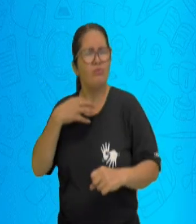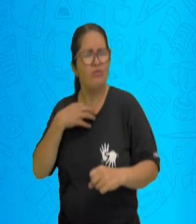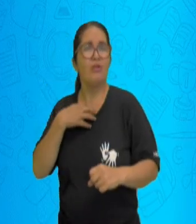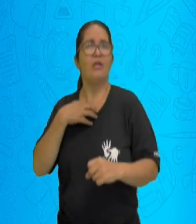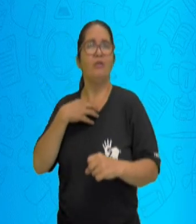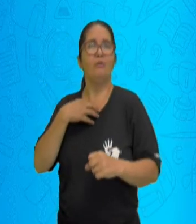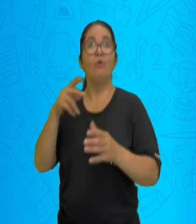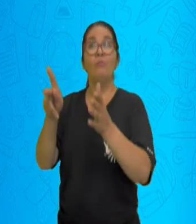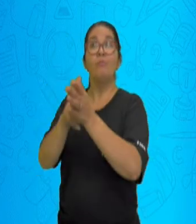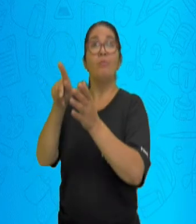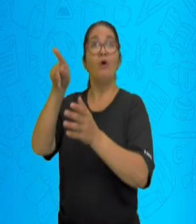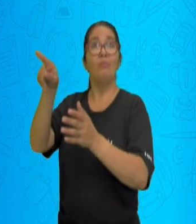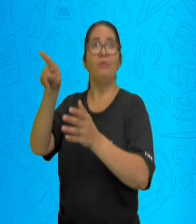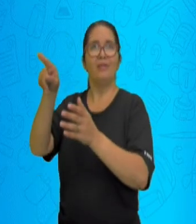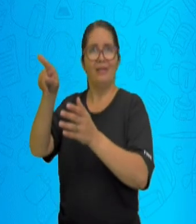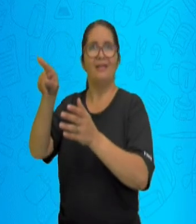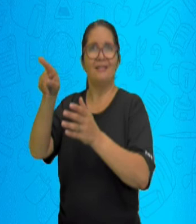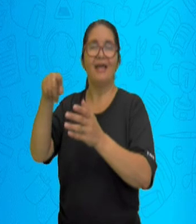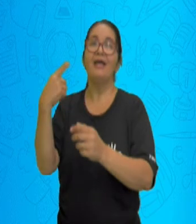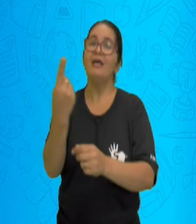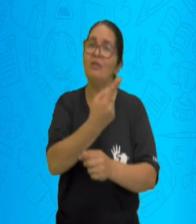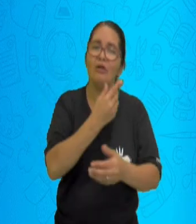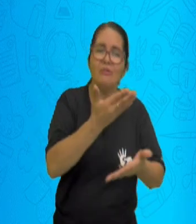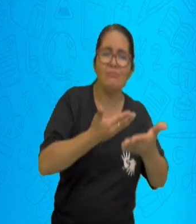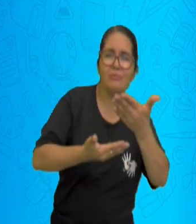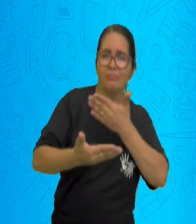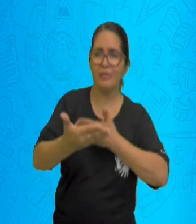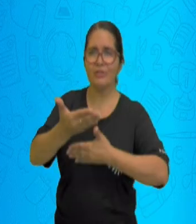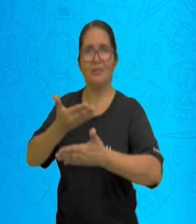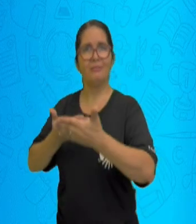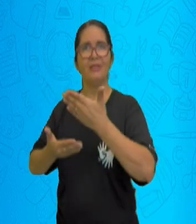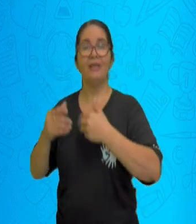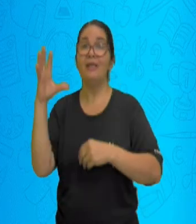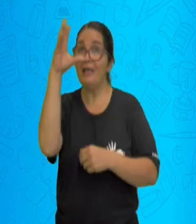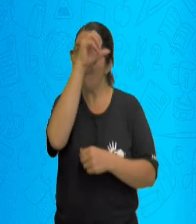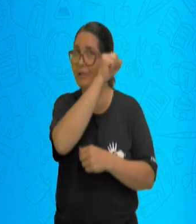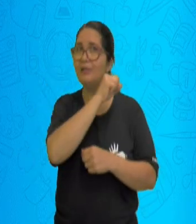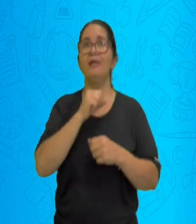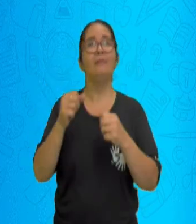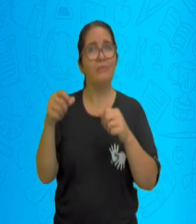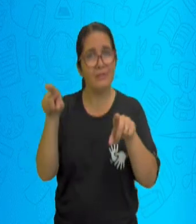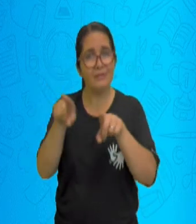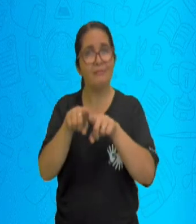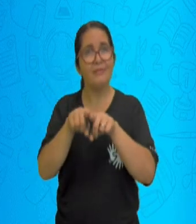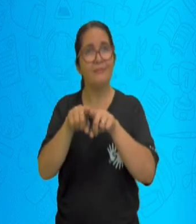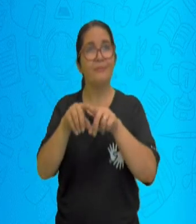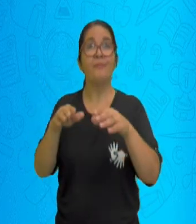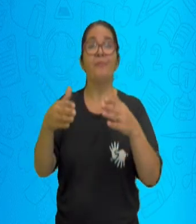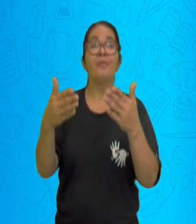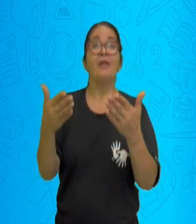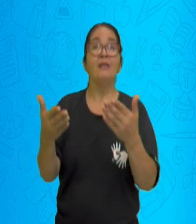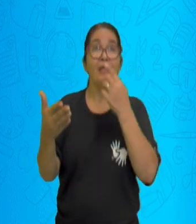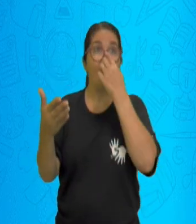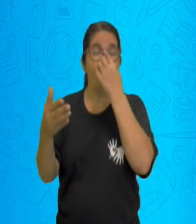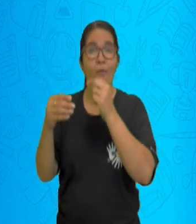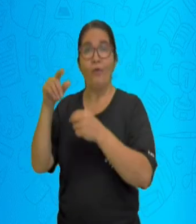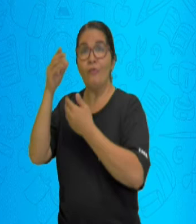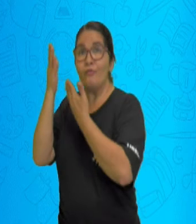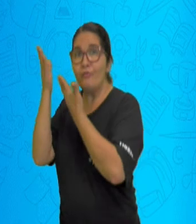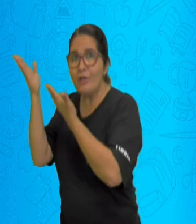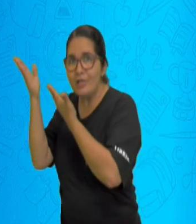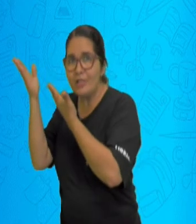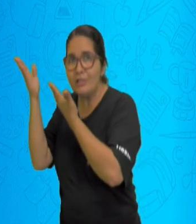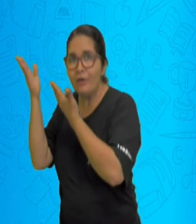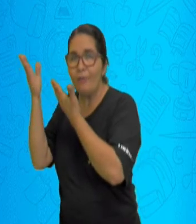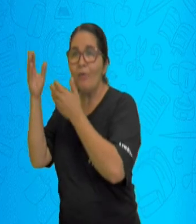Grande do Sul. Também foi uma outra comunidade que chegou fortemente aqui no Brasil para trazer as suas culturas para trabalhar. E